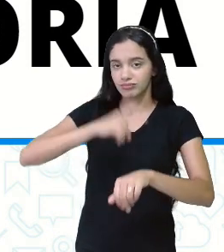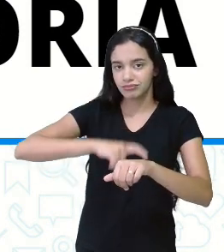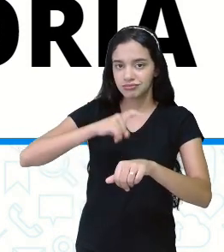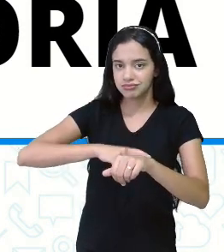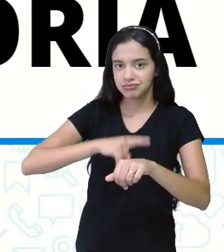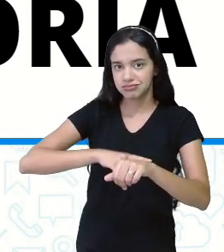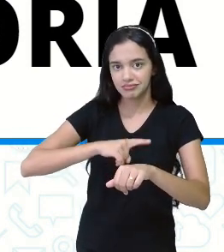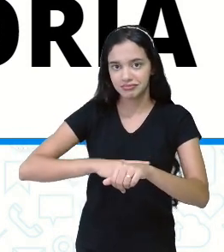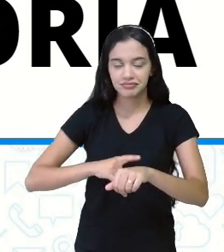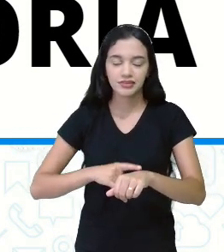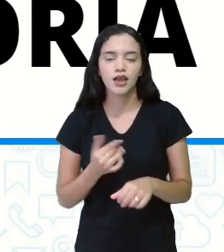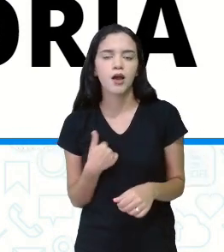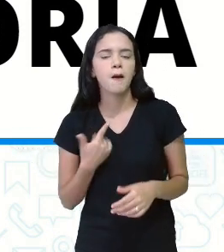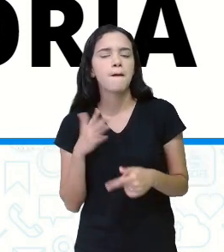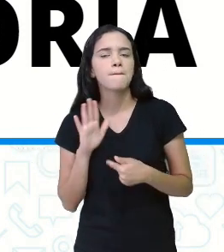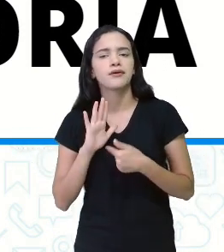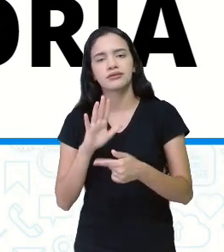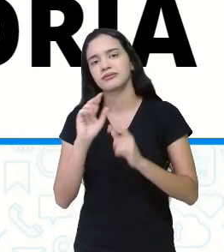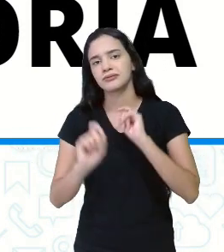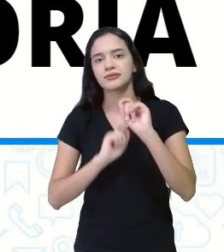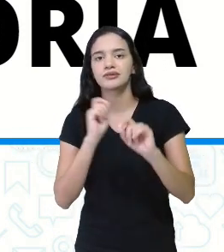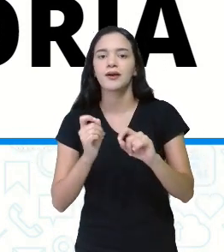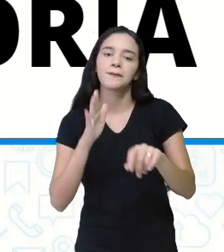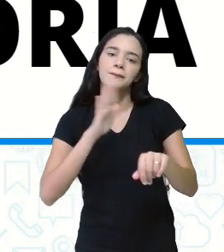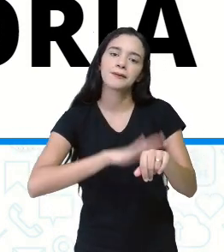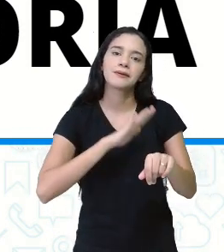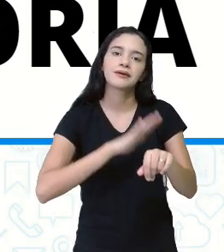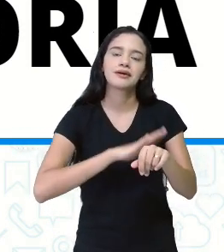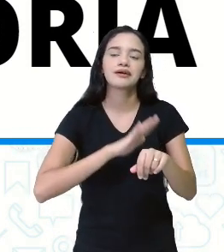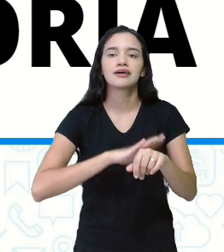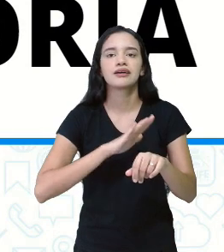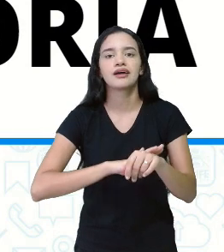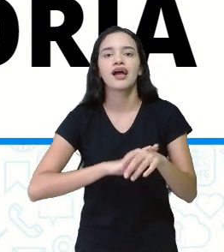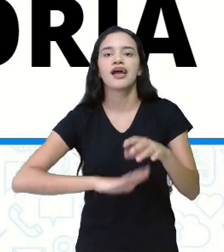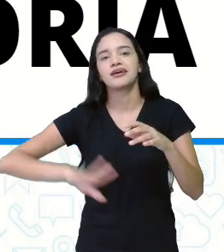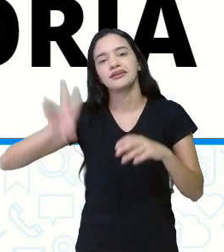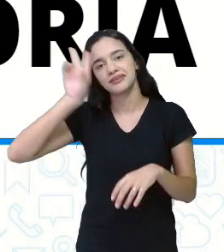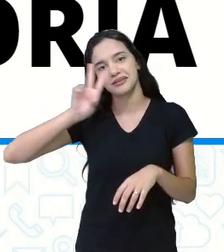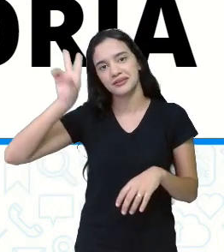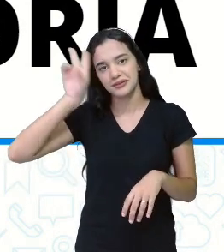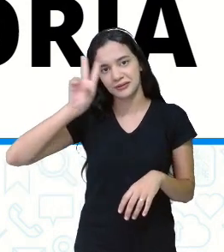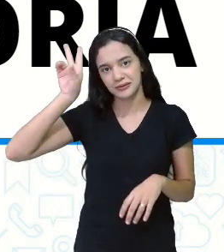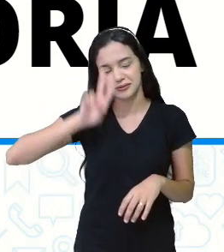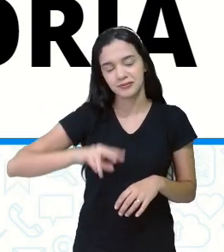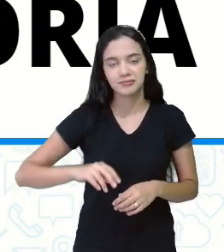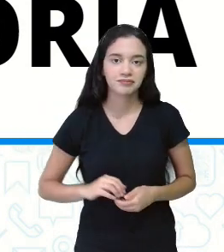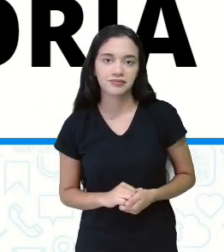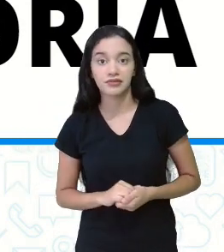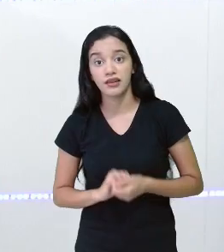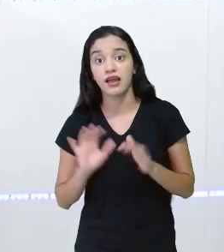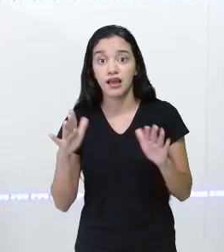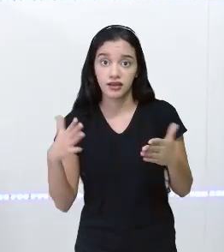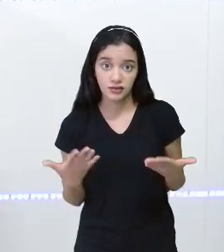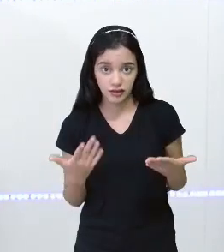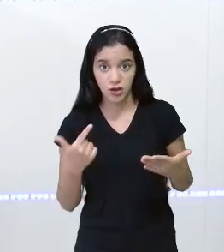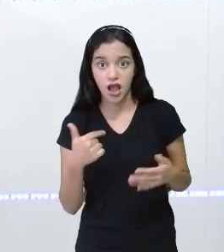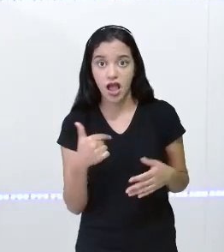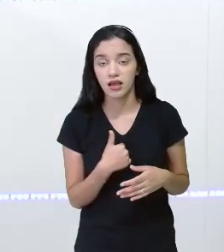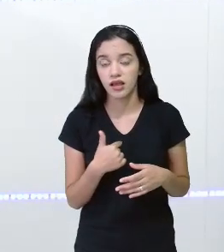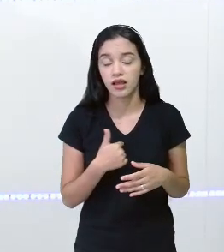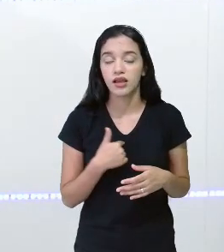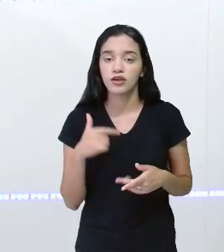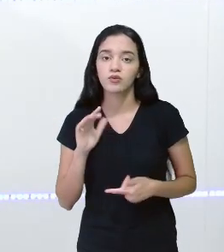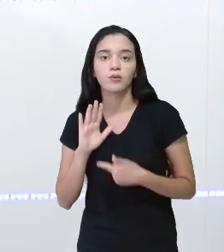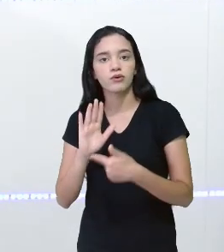mostrando que é hora da história, gente. Então, eu vou